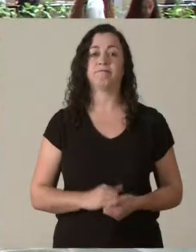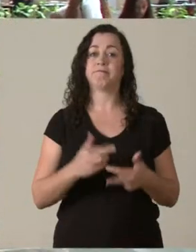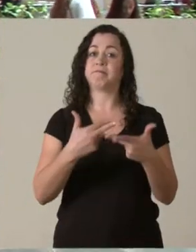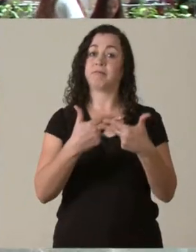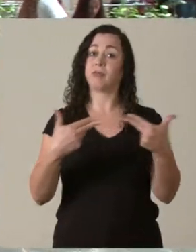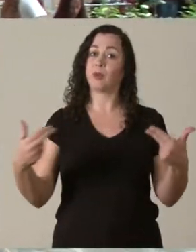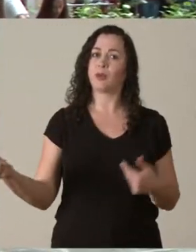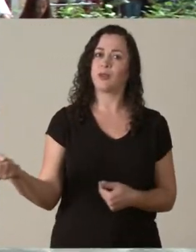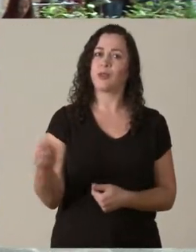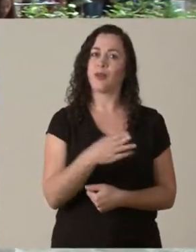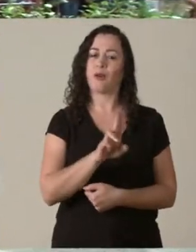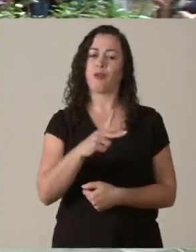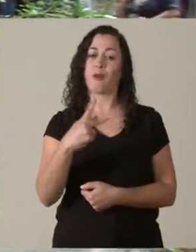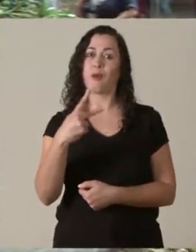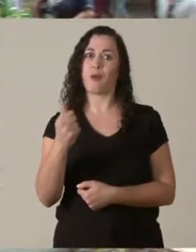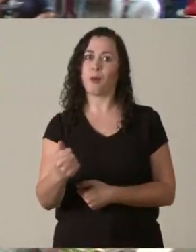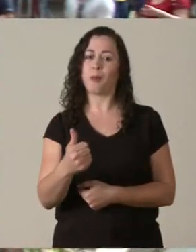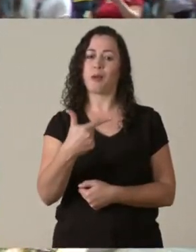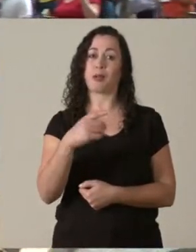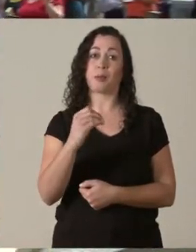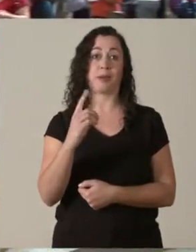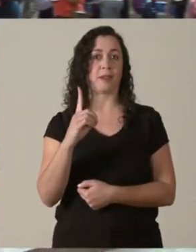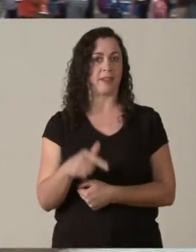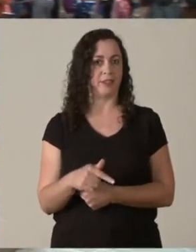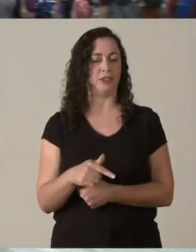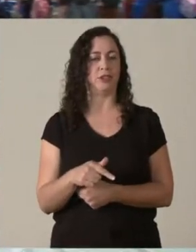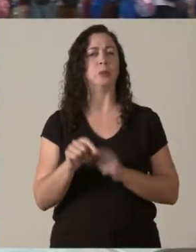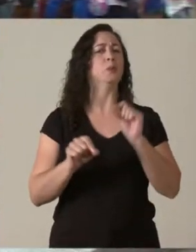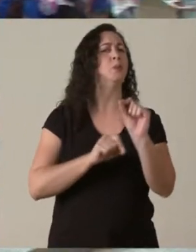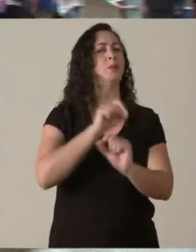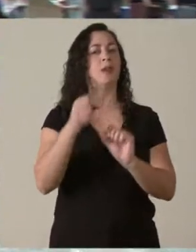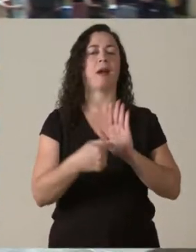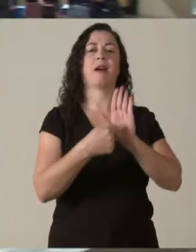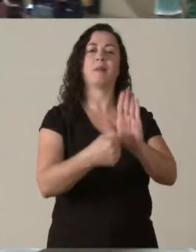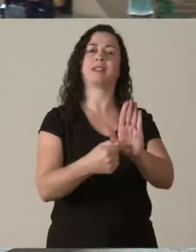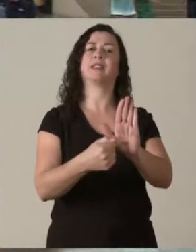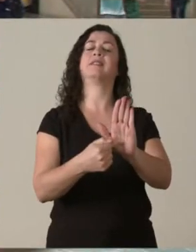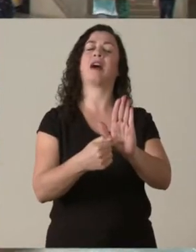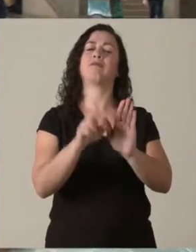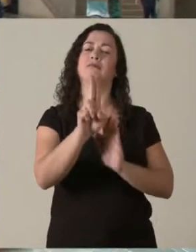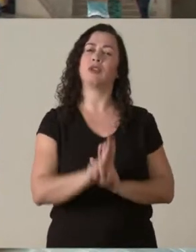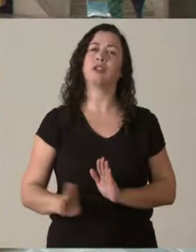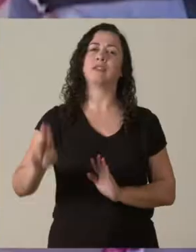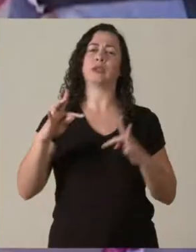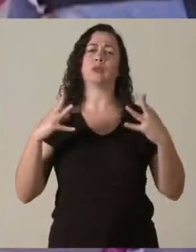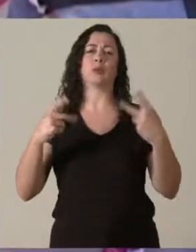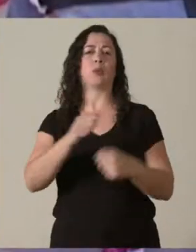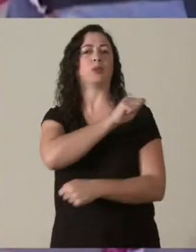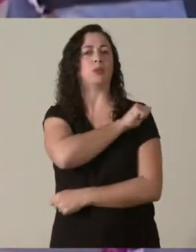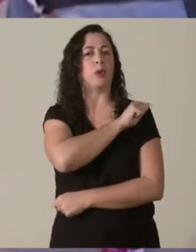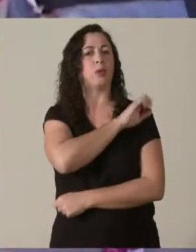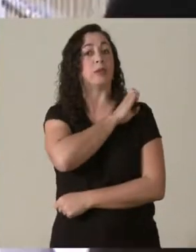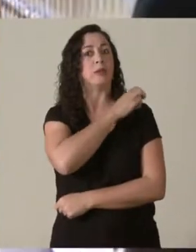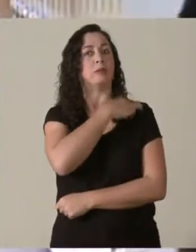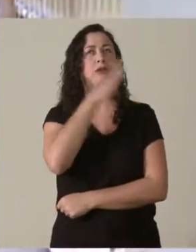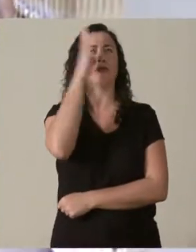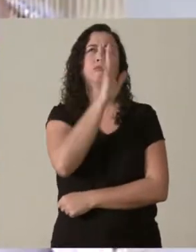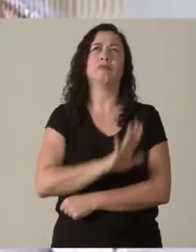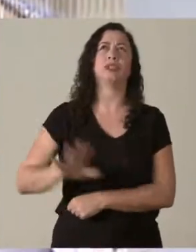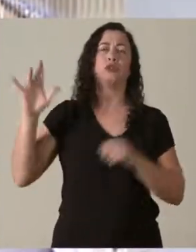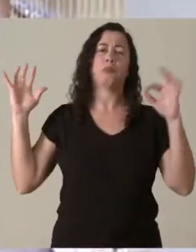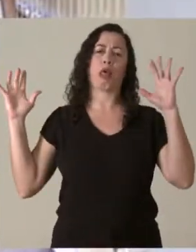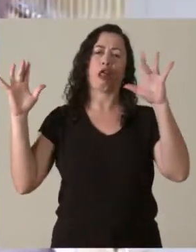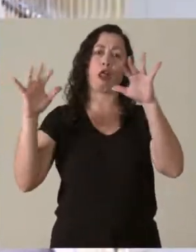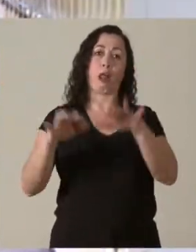Novidades para a UPA deste ano. A iniciativa que apresenta a Universidade aos estudantes de ensino médio de todo o país